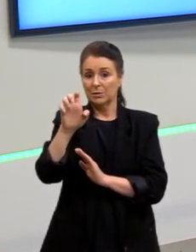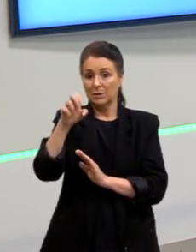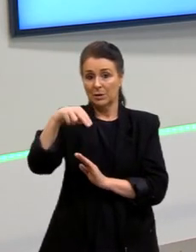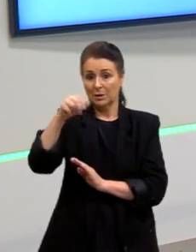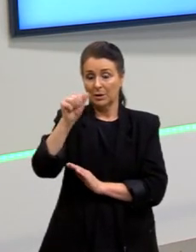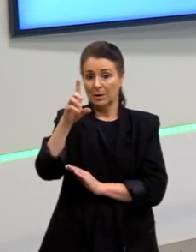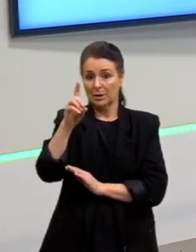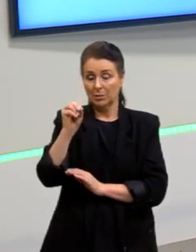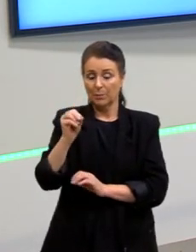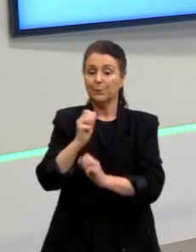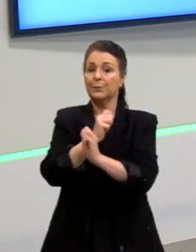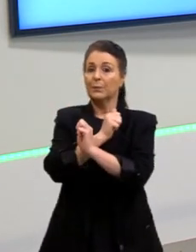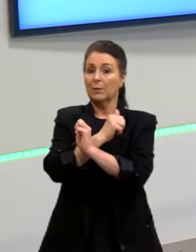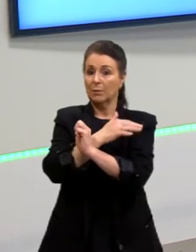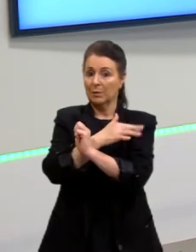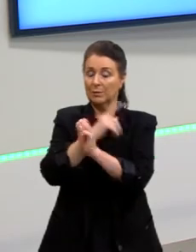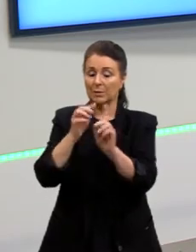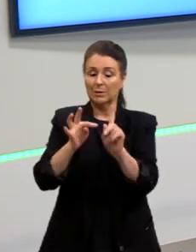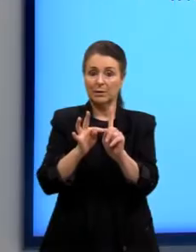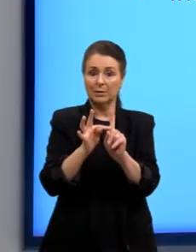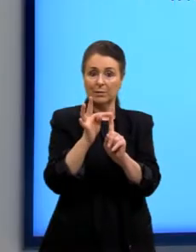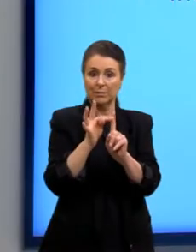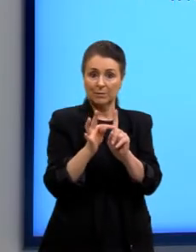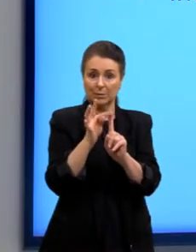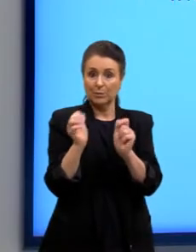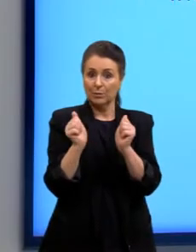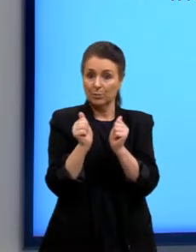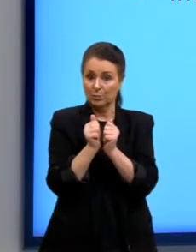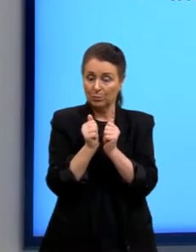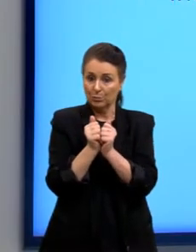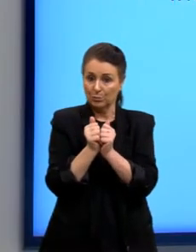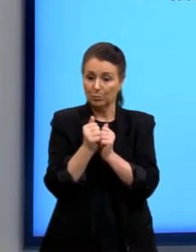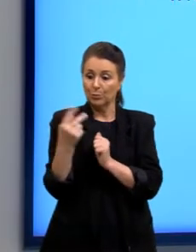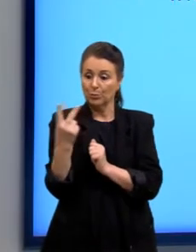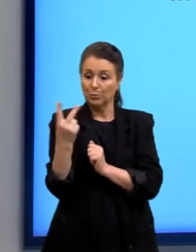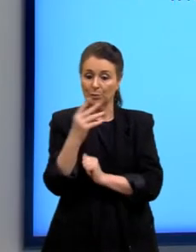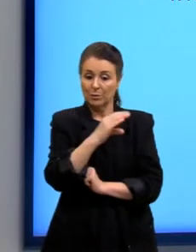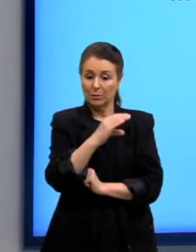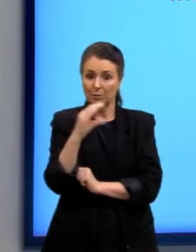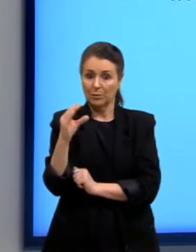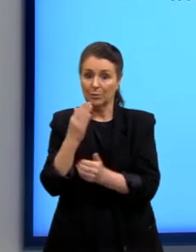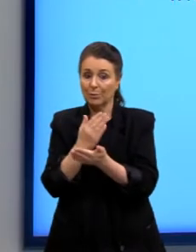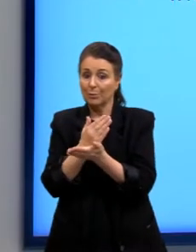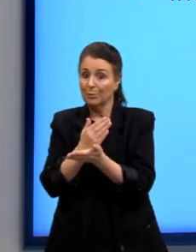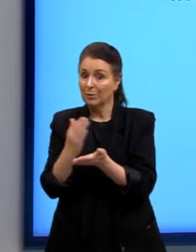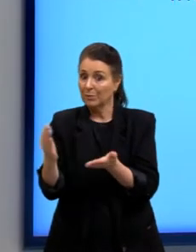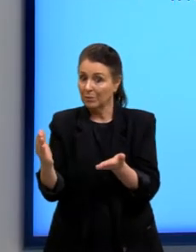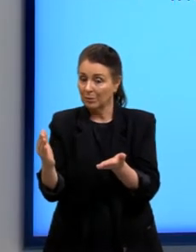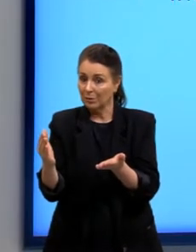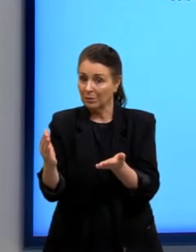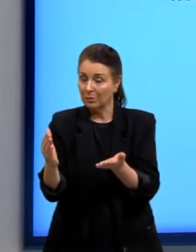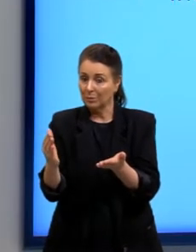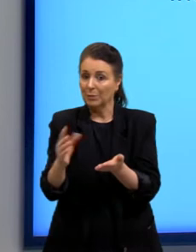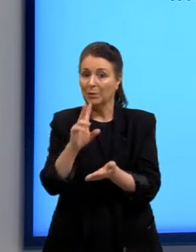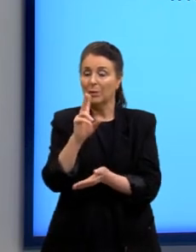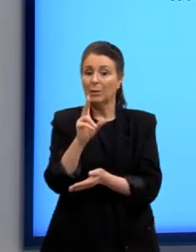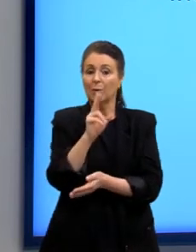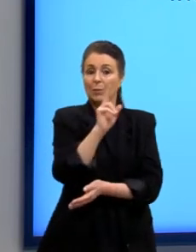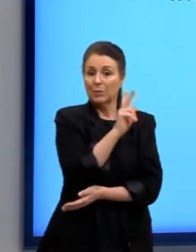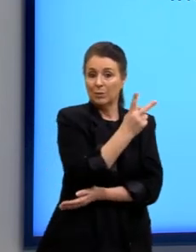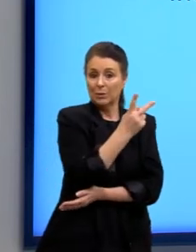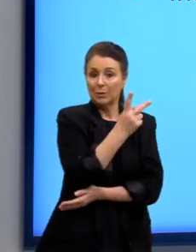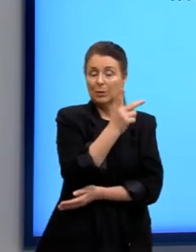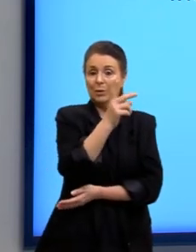temperatura, como catalisador, formando, então, entre esses dois carbonos que perderam a hidroxila e o hidrogênio,